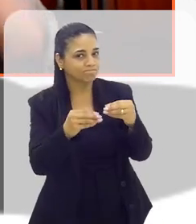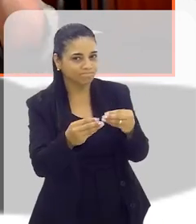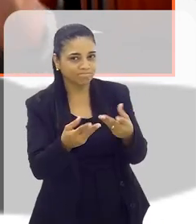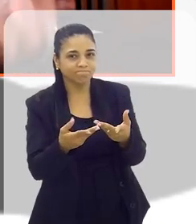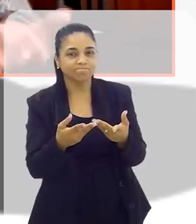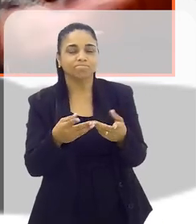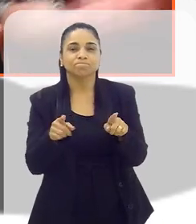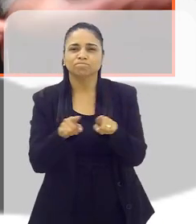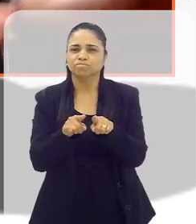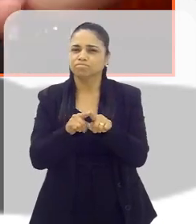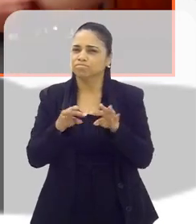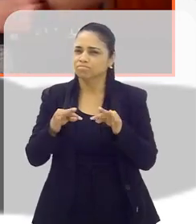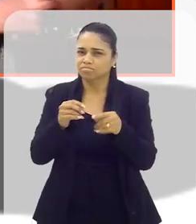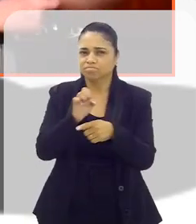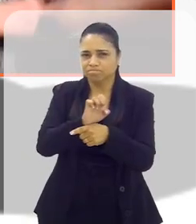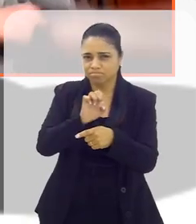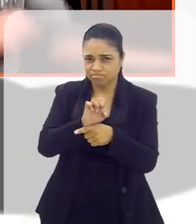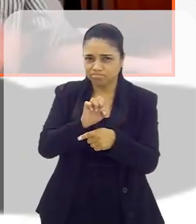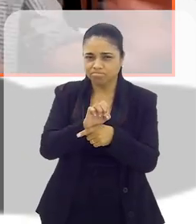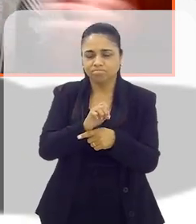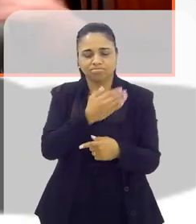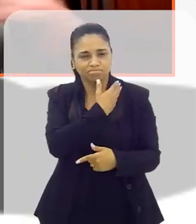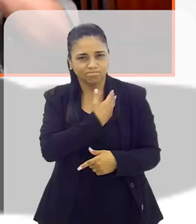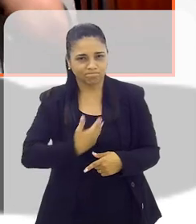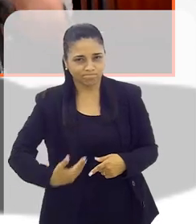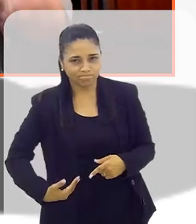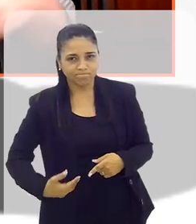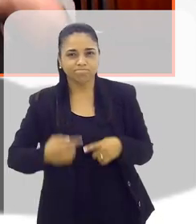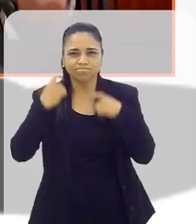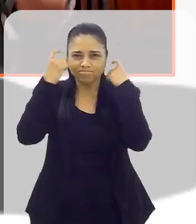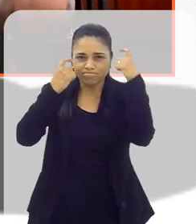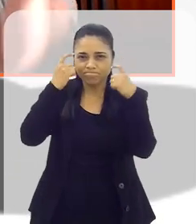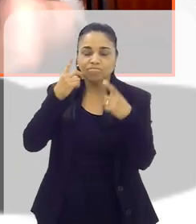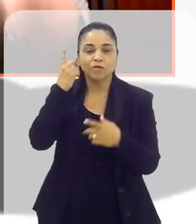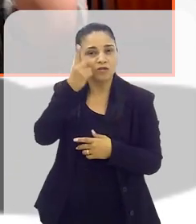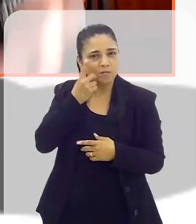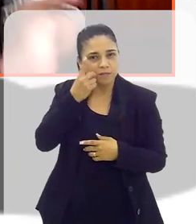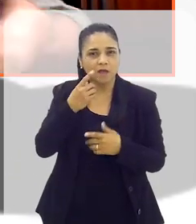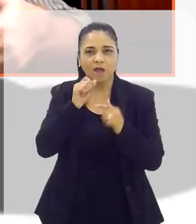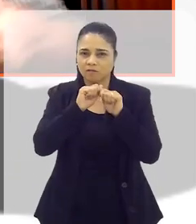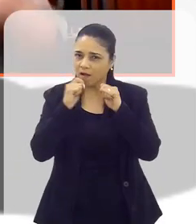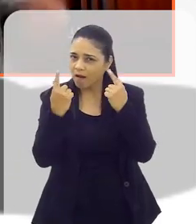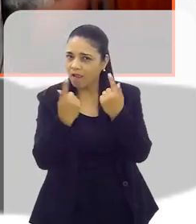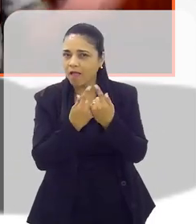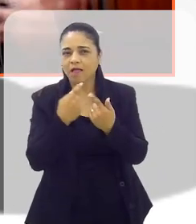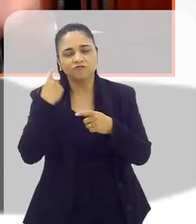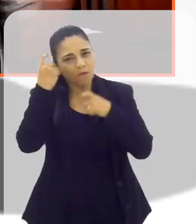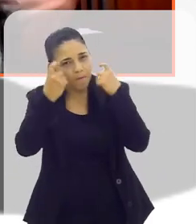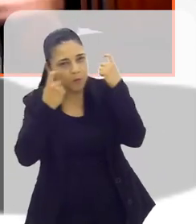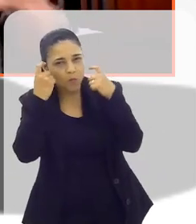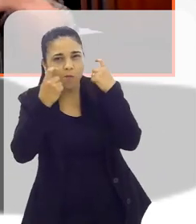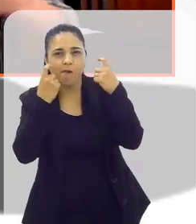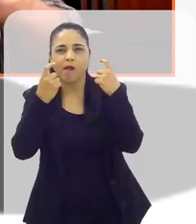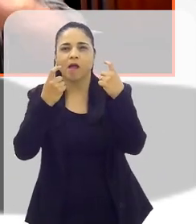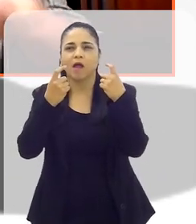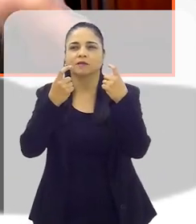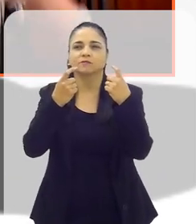Eu acho que aflige as autoridades estaduais, aflige aos deputados da Leste, todos nós